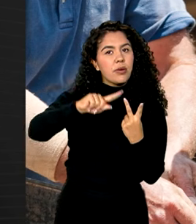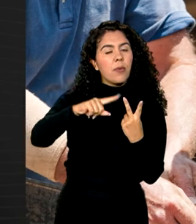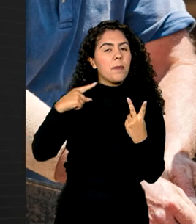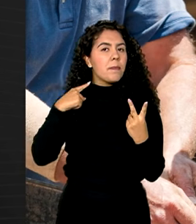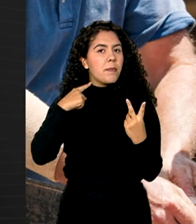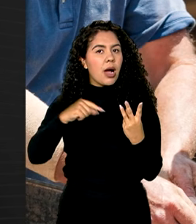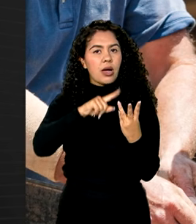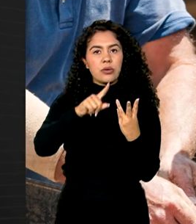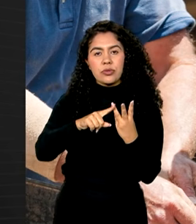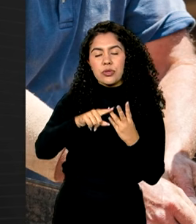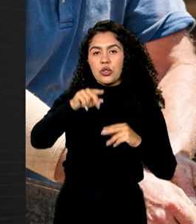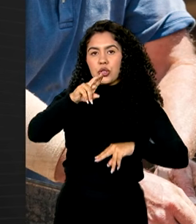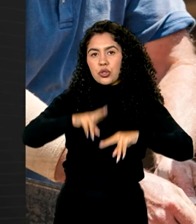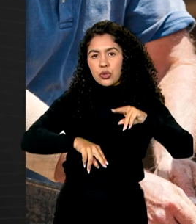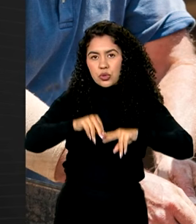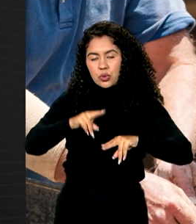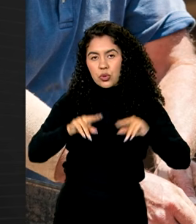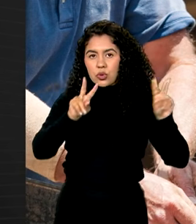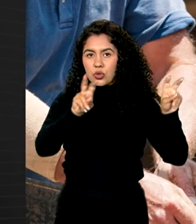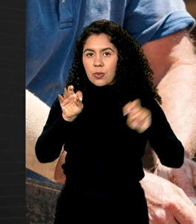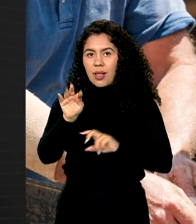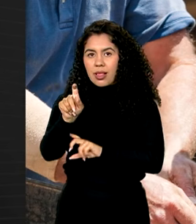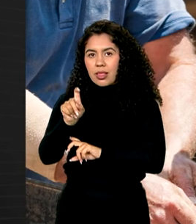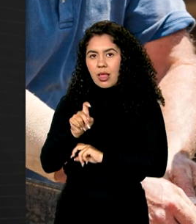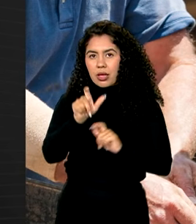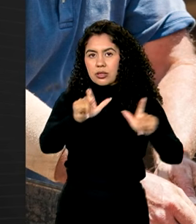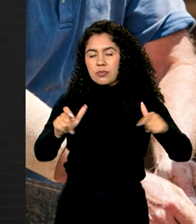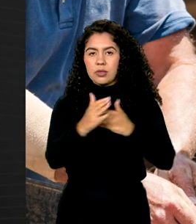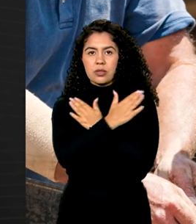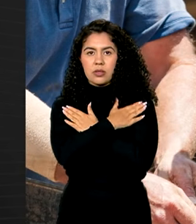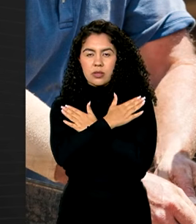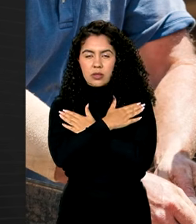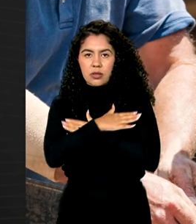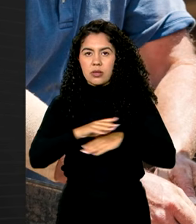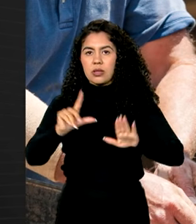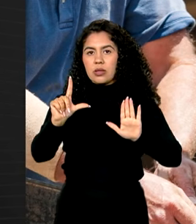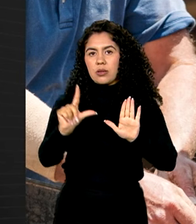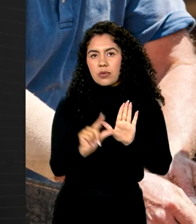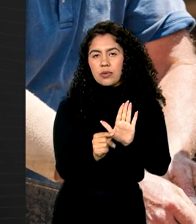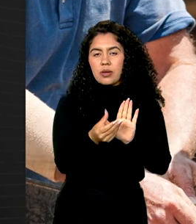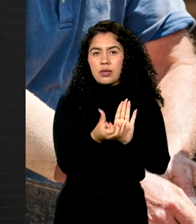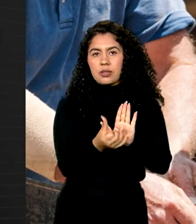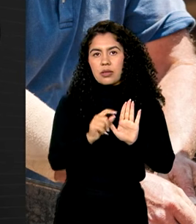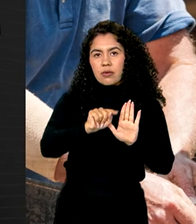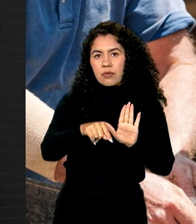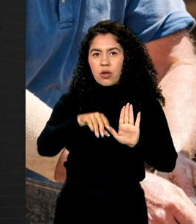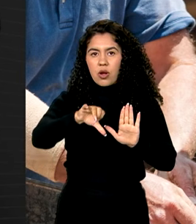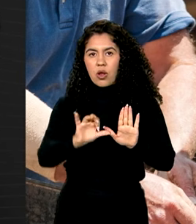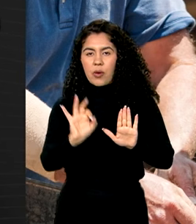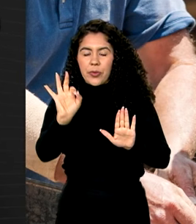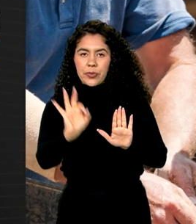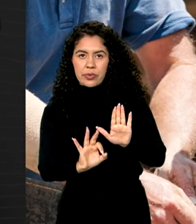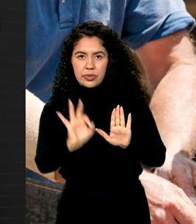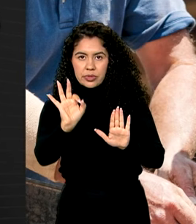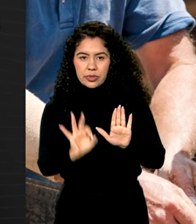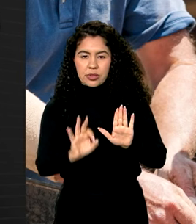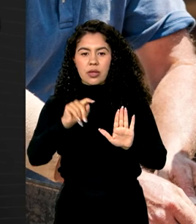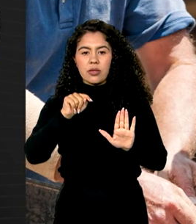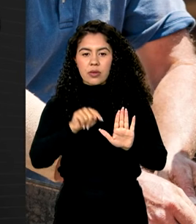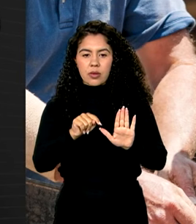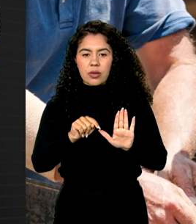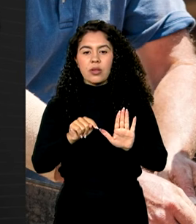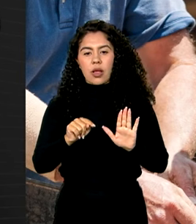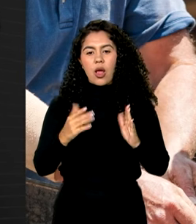a taxa de desempregados no Brasil ficou em 6,9%, um ponto percentual a menos